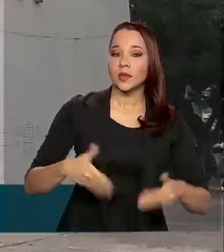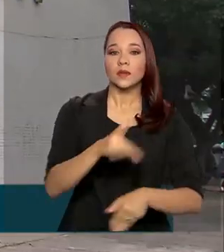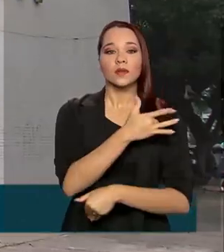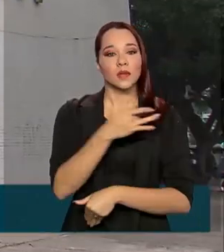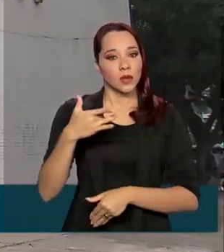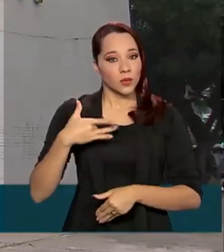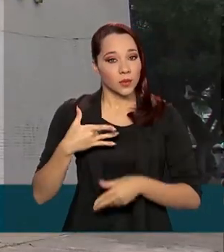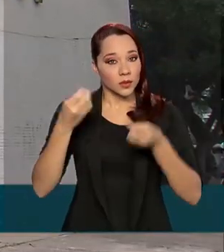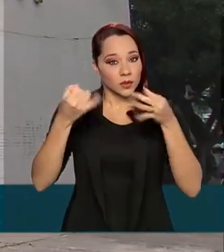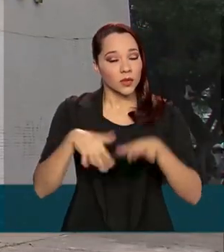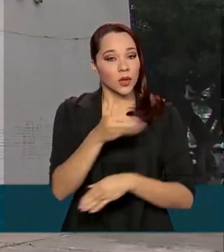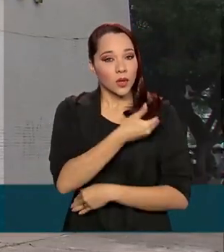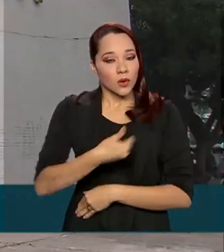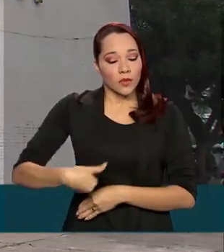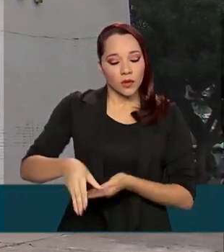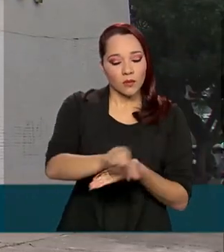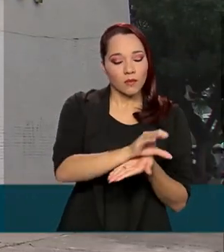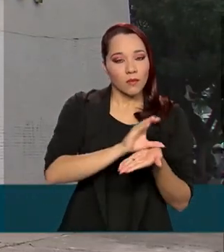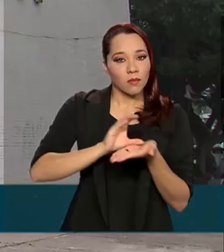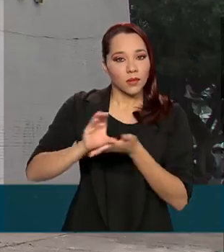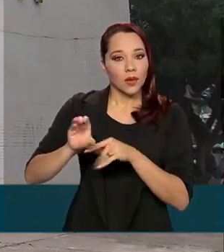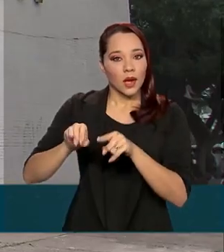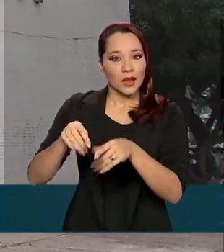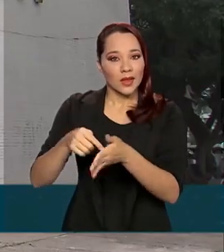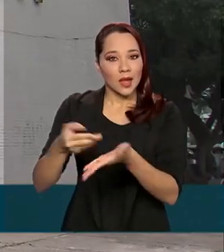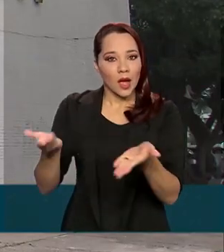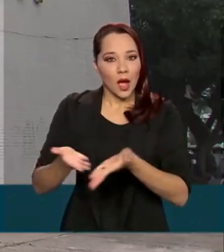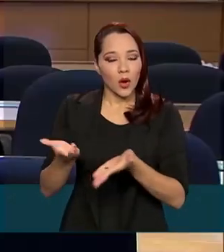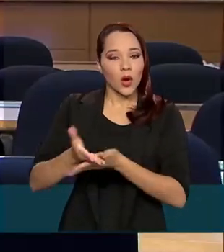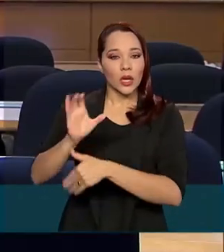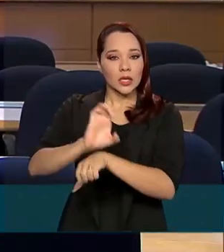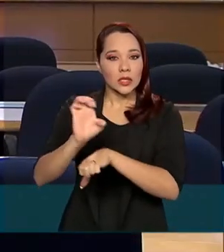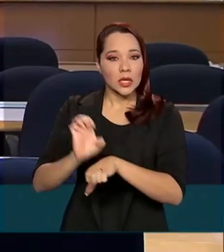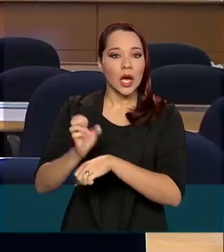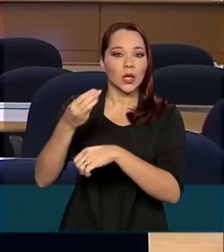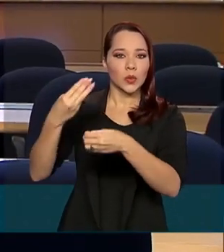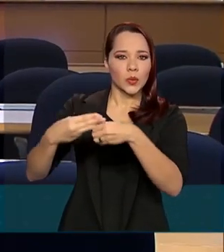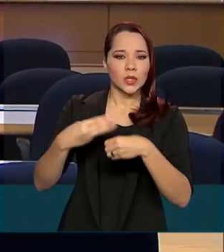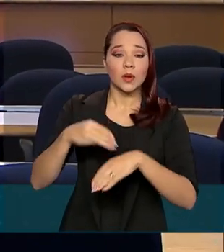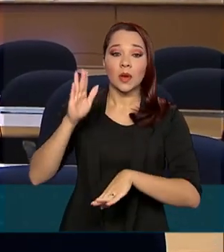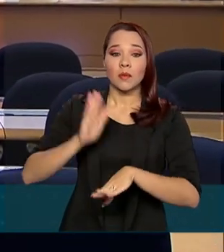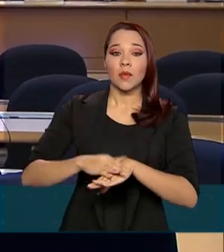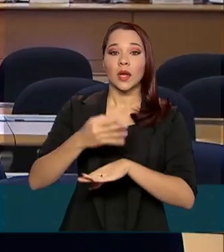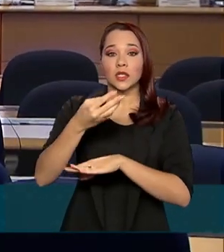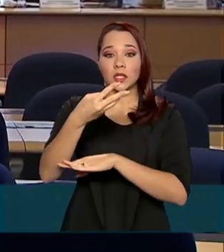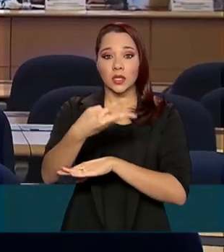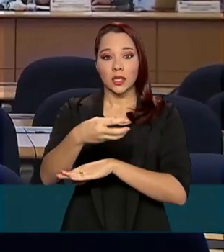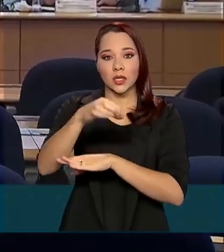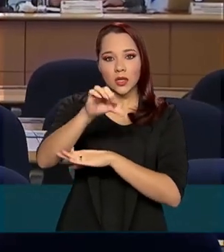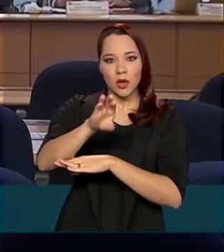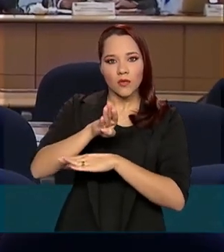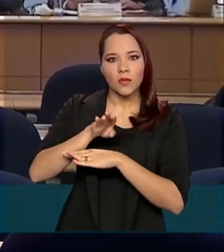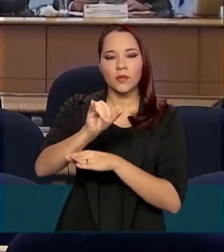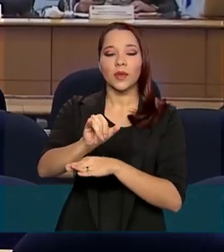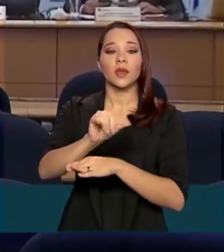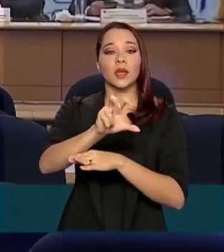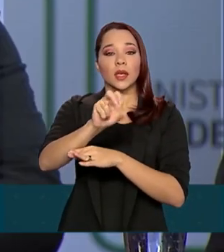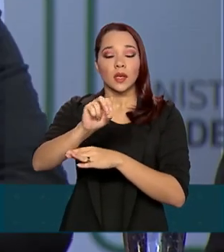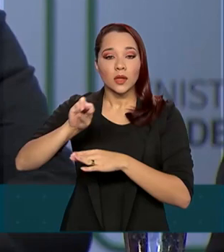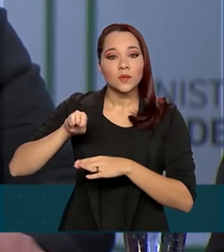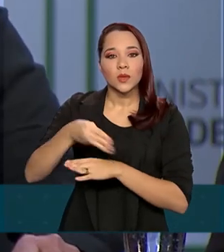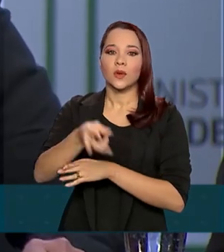Saúde, o governo repassou até o momento a estados e municípios mais de R$ 39,5 bilhões